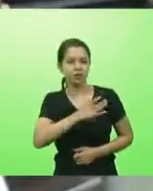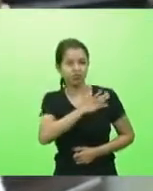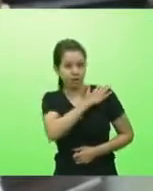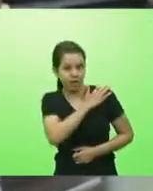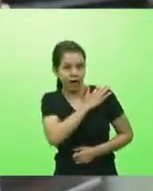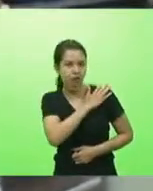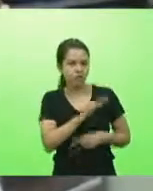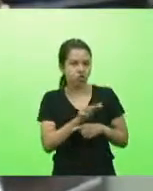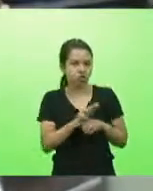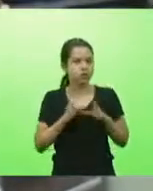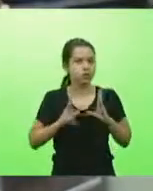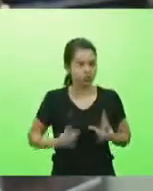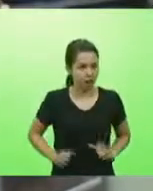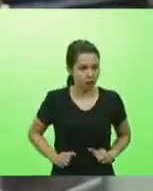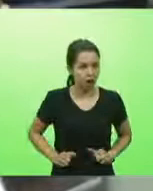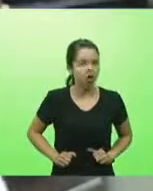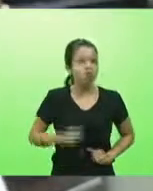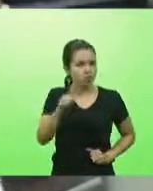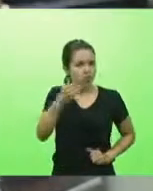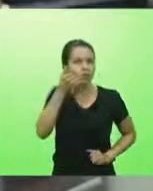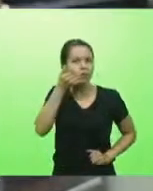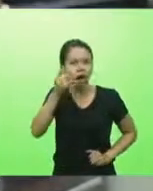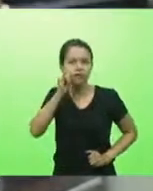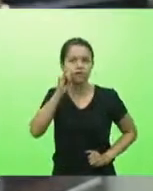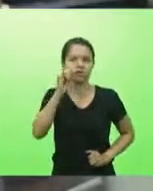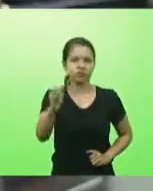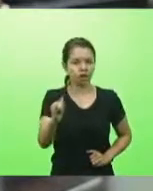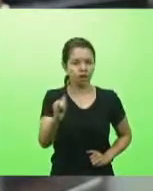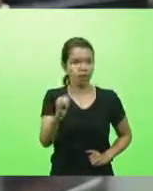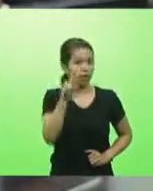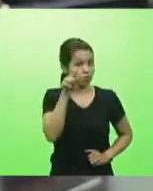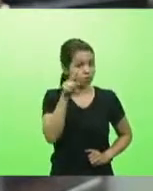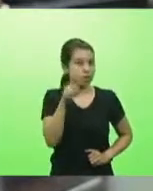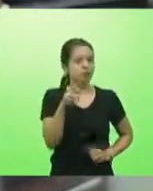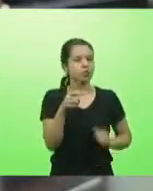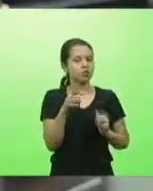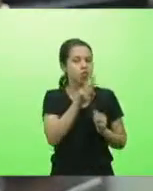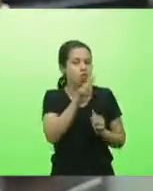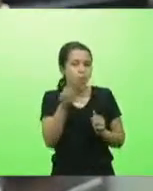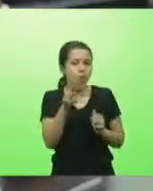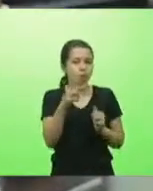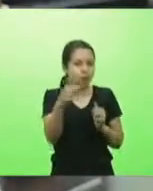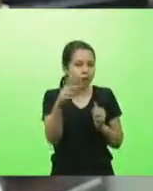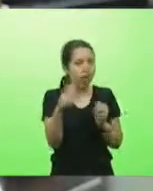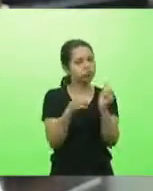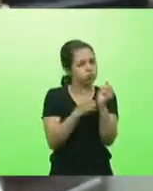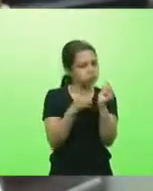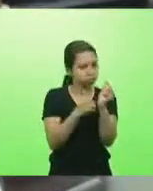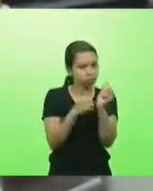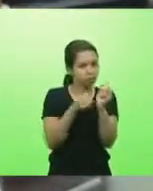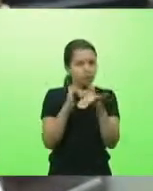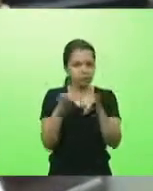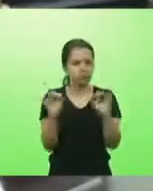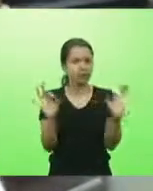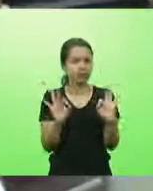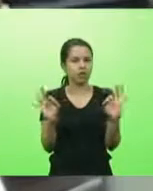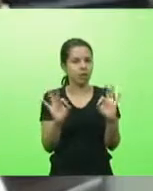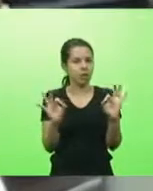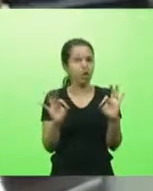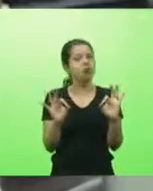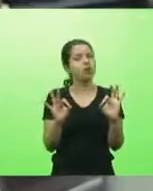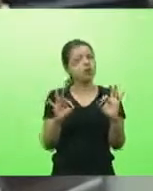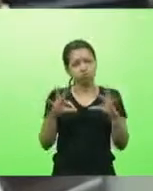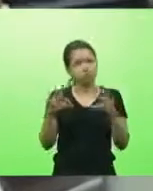sanitária seu sigilo será mantido tudo é válido isso é muito importante